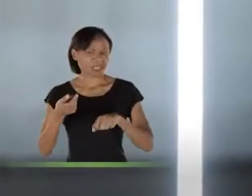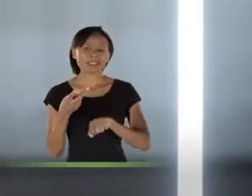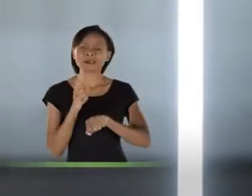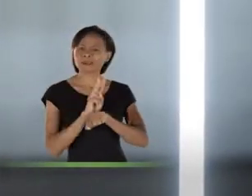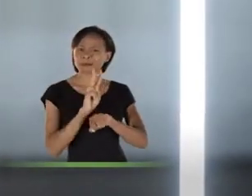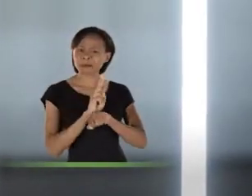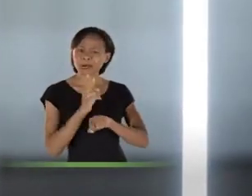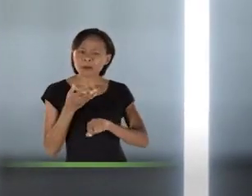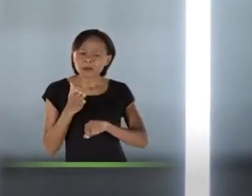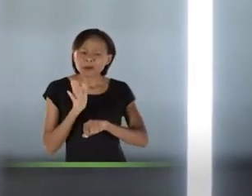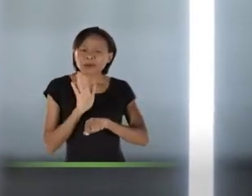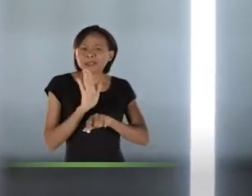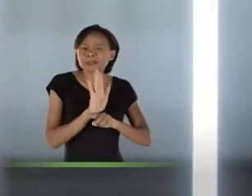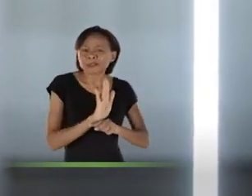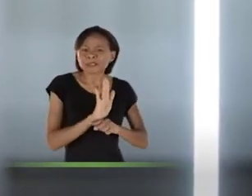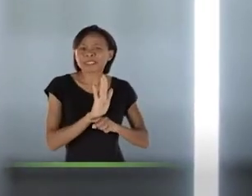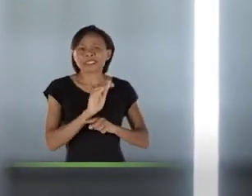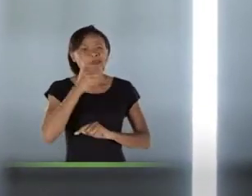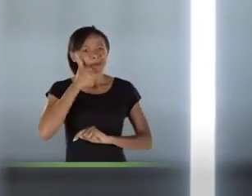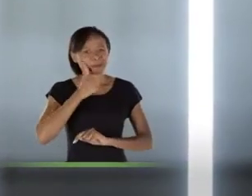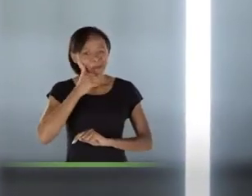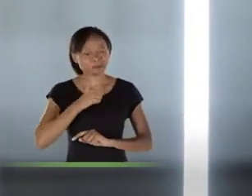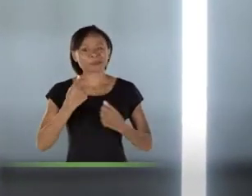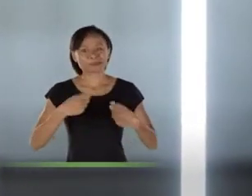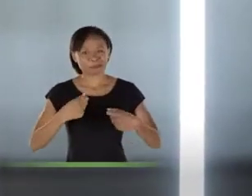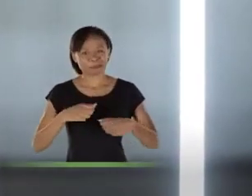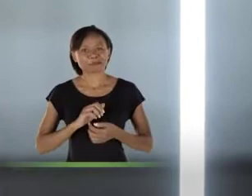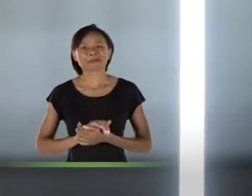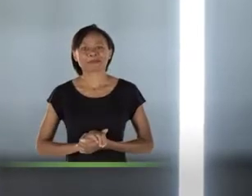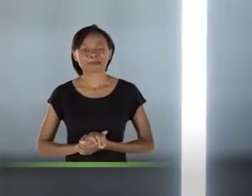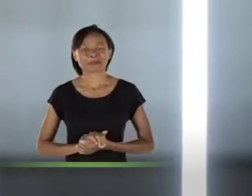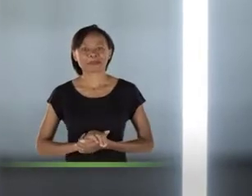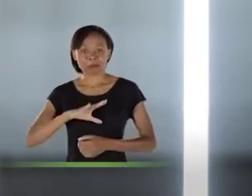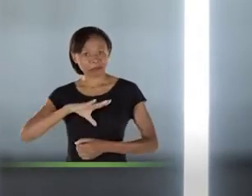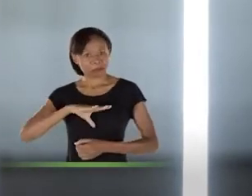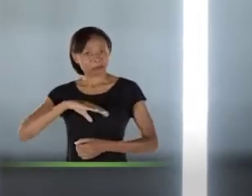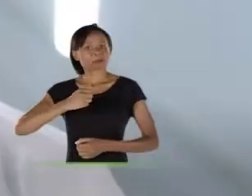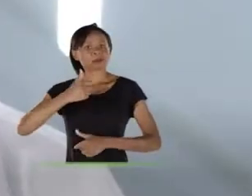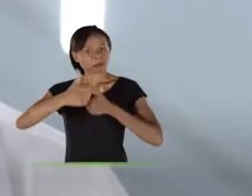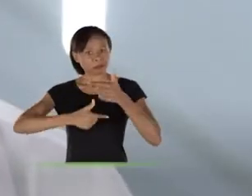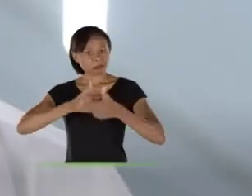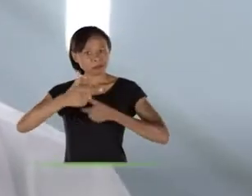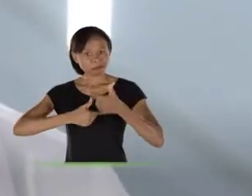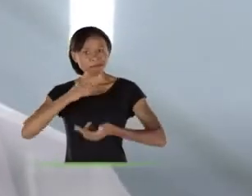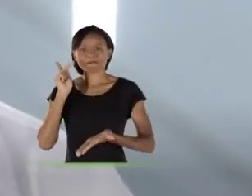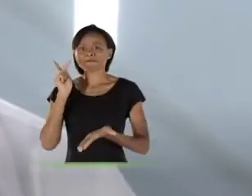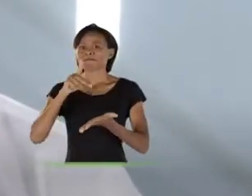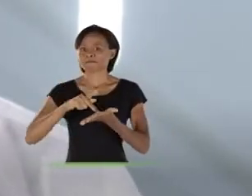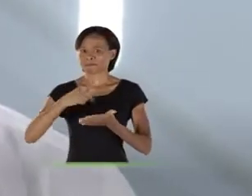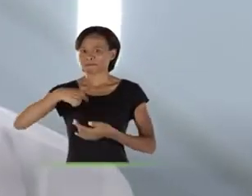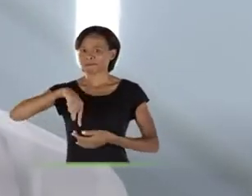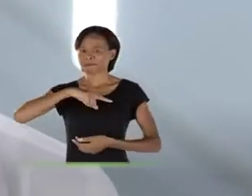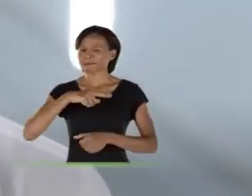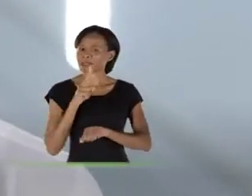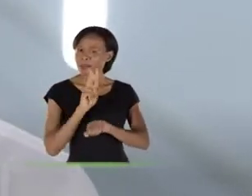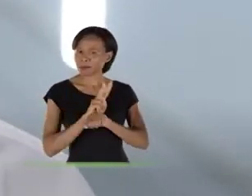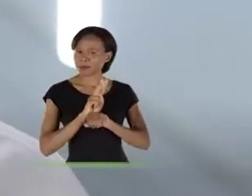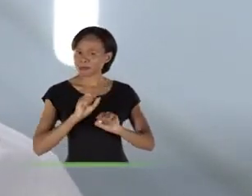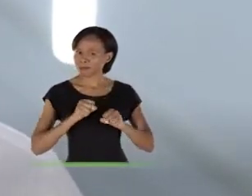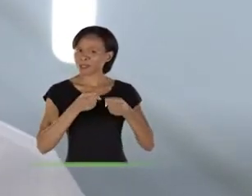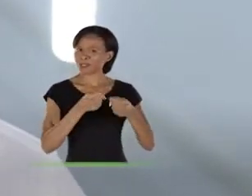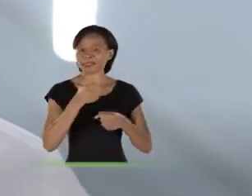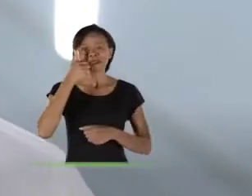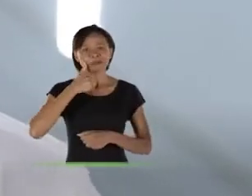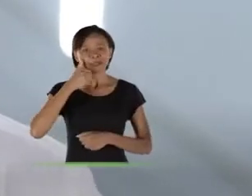custo muito pequeno pra garantir o cuidado e a proteção que as mulheres merecem. Com coragem e trabalho de verdade, nós vamos